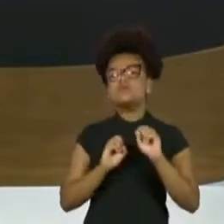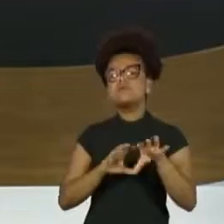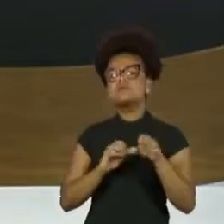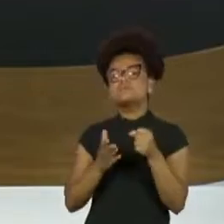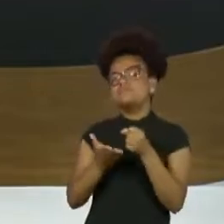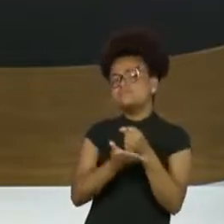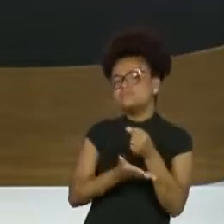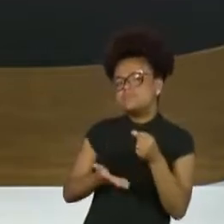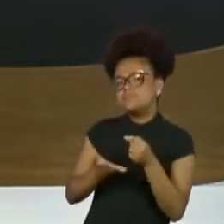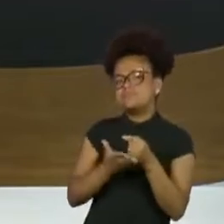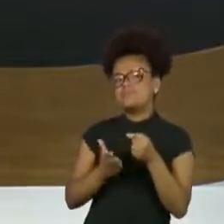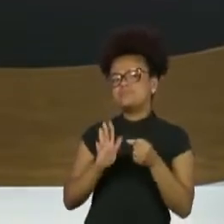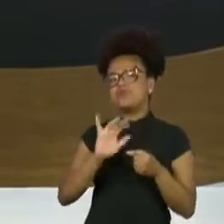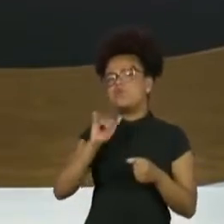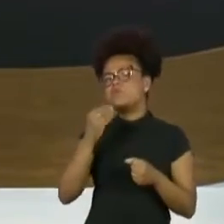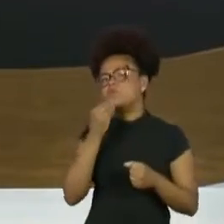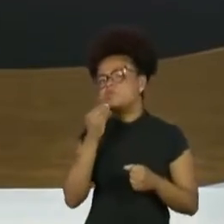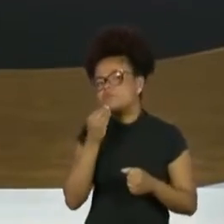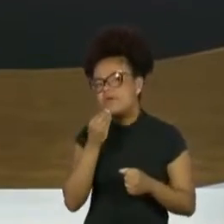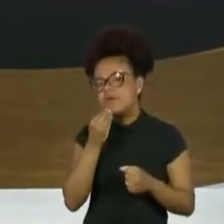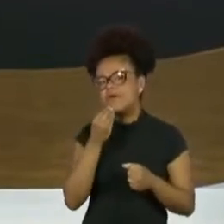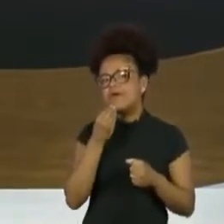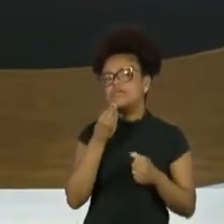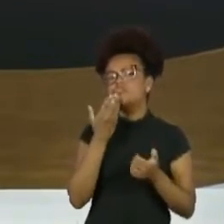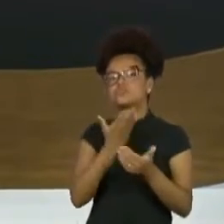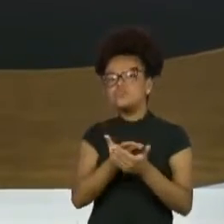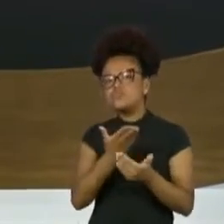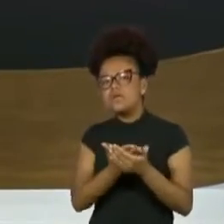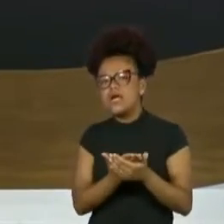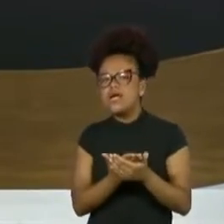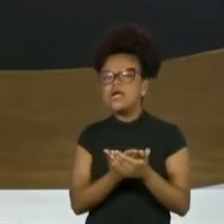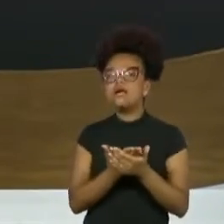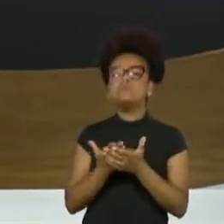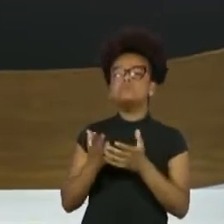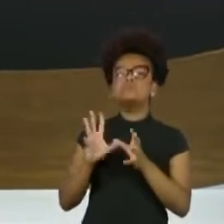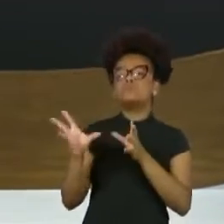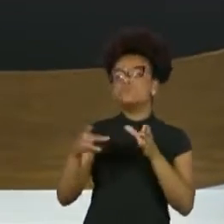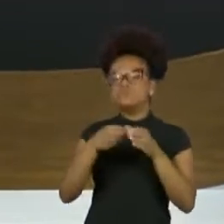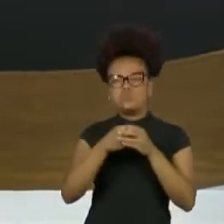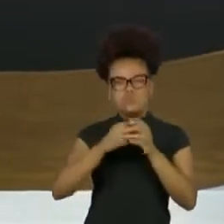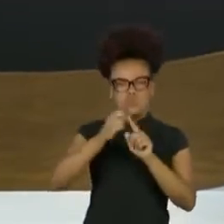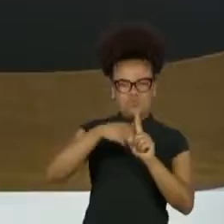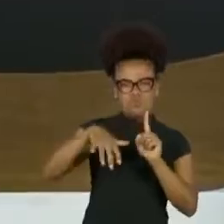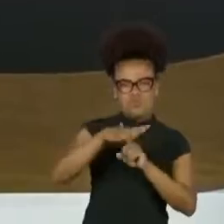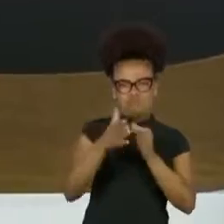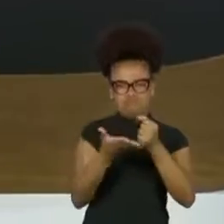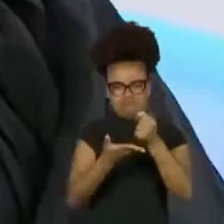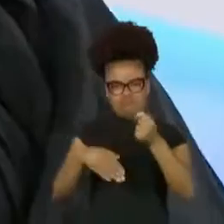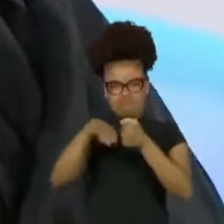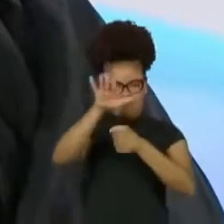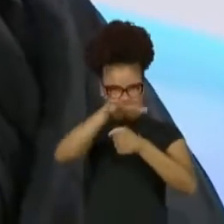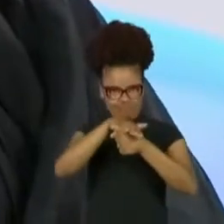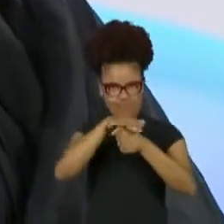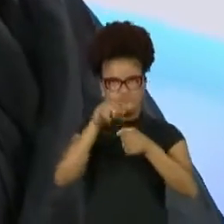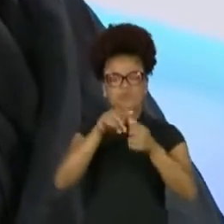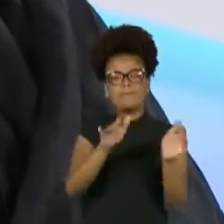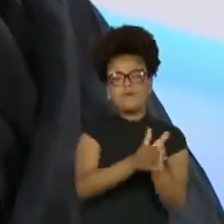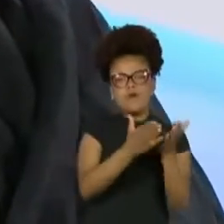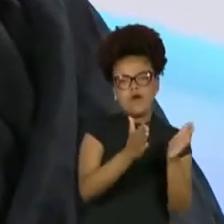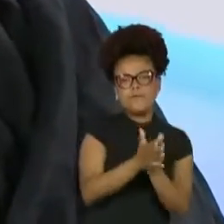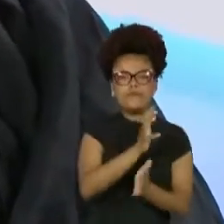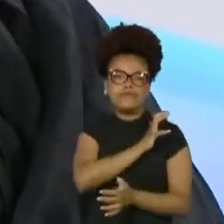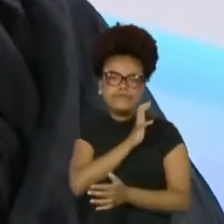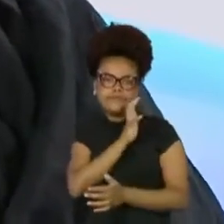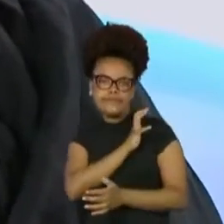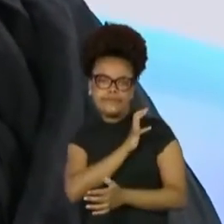educação para diversas classes sociais, a gente está vendo o Brasil, nessa área como em outras tantas, viver um